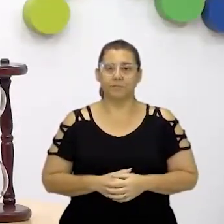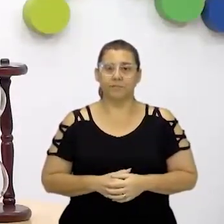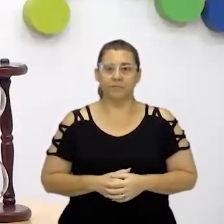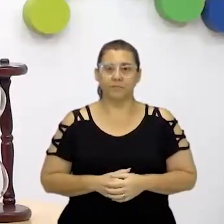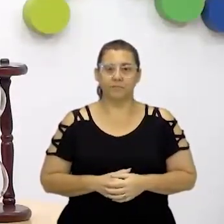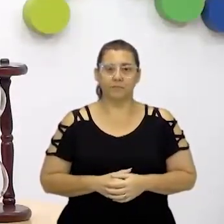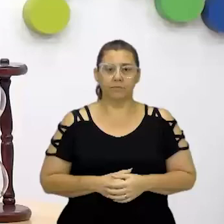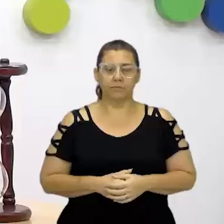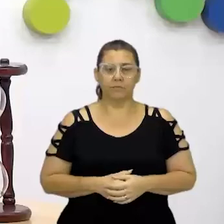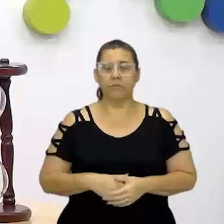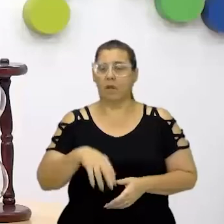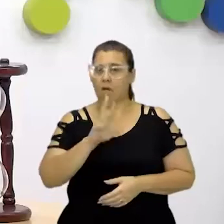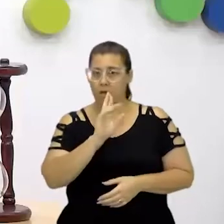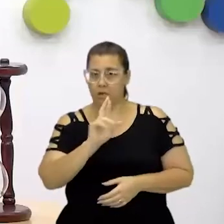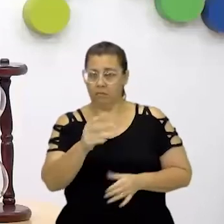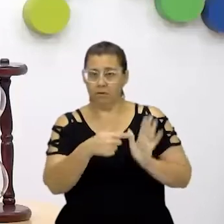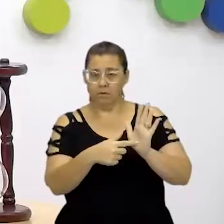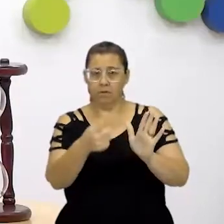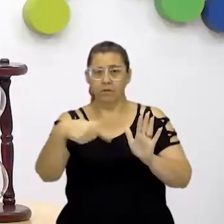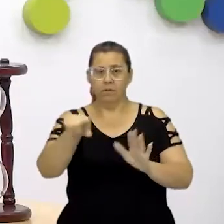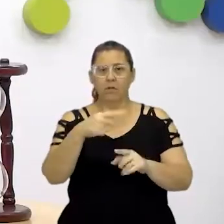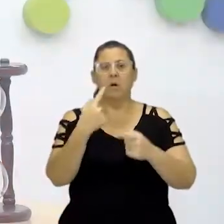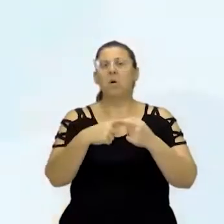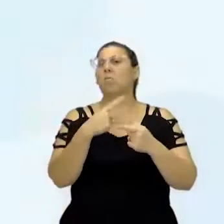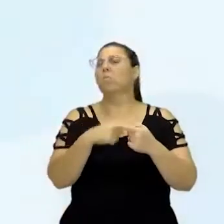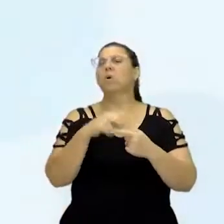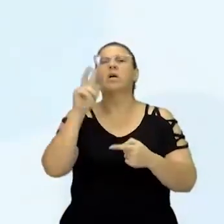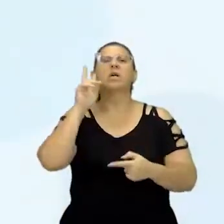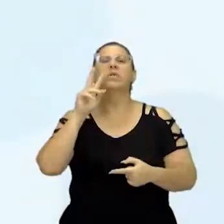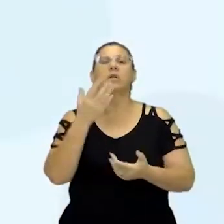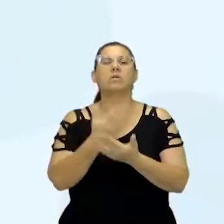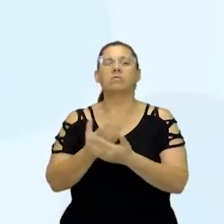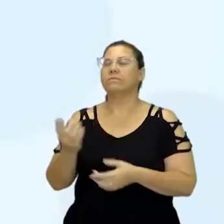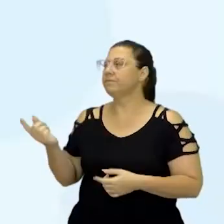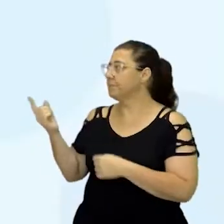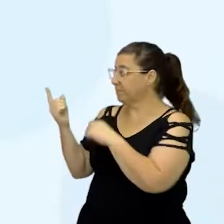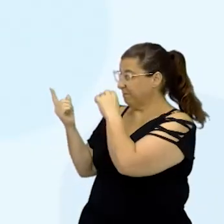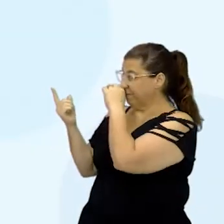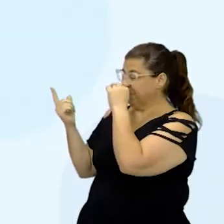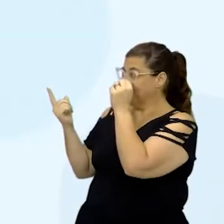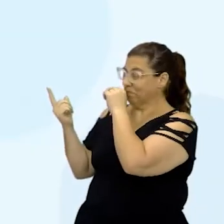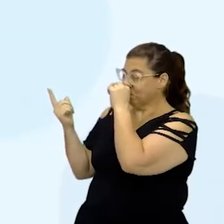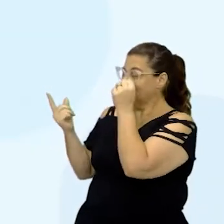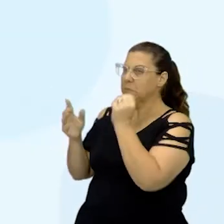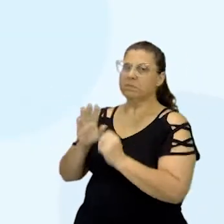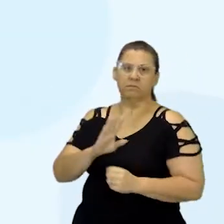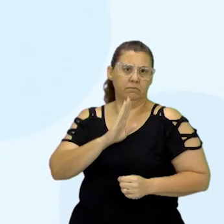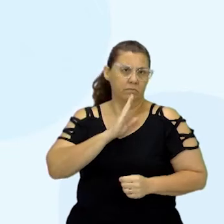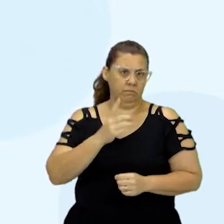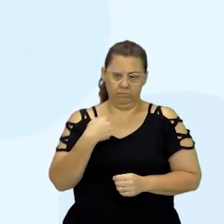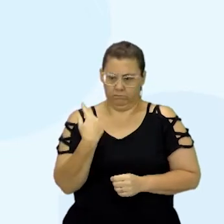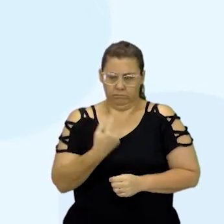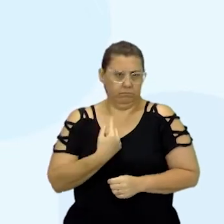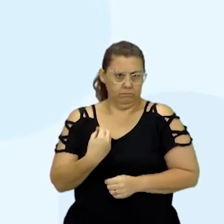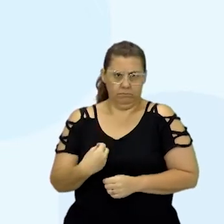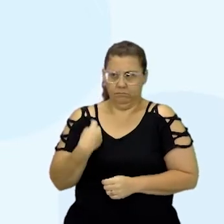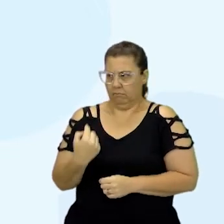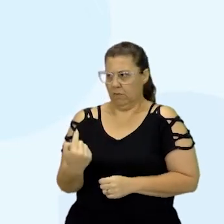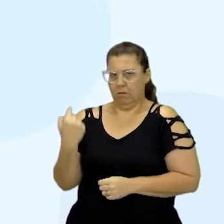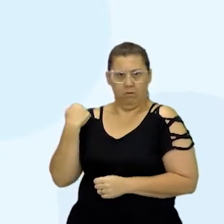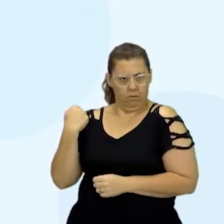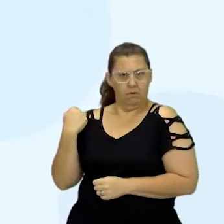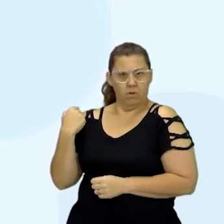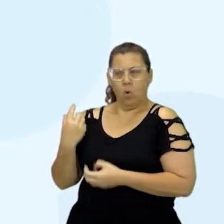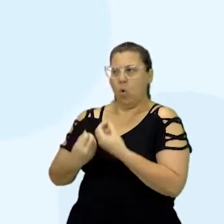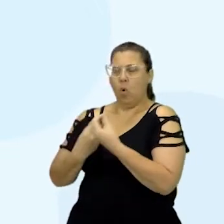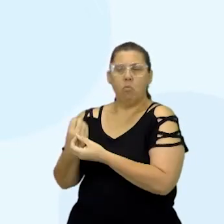eu trouxe essas respostas aqui. Por exemplo, é por que estudar história? Aí, ó, conhecer nossas origens. É uma boa explicação, né, professor Kleber?